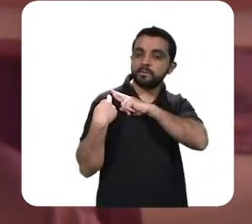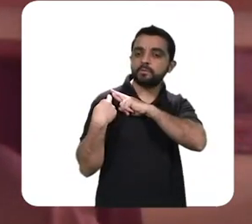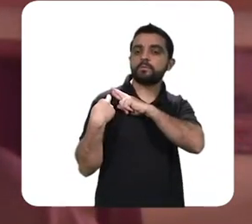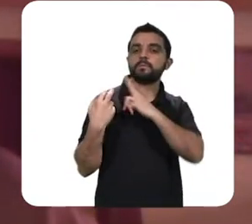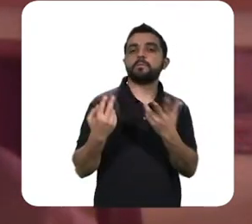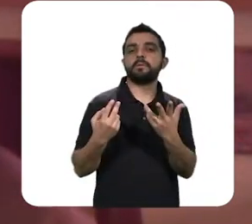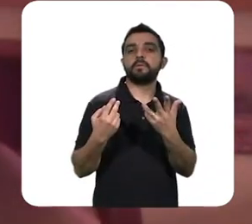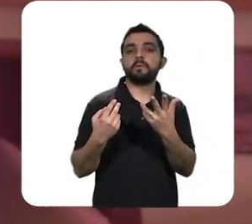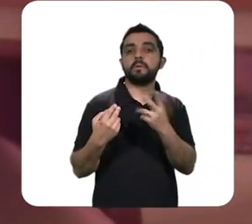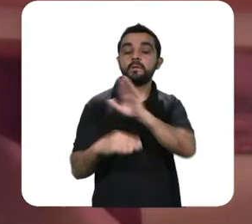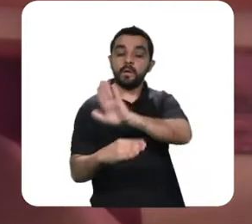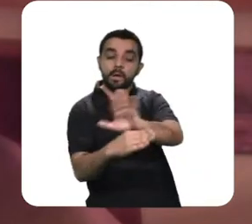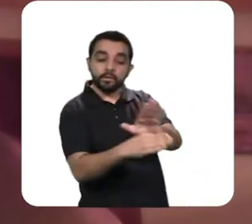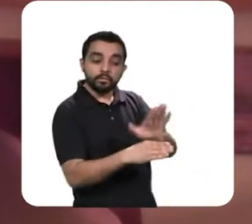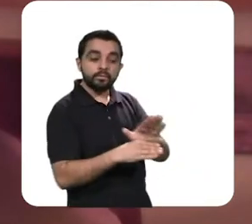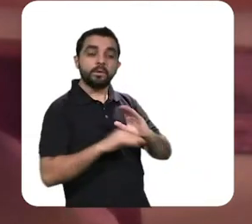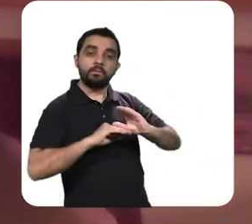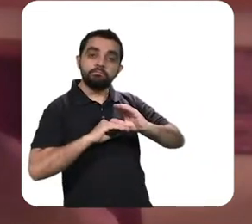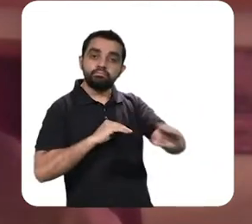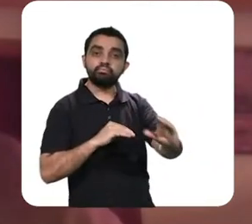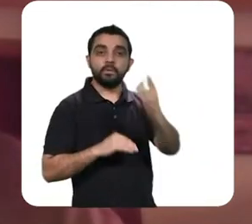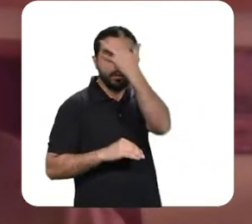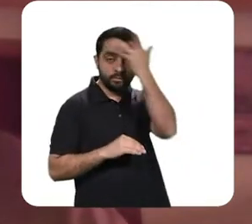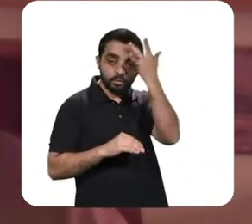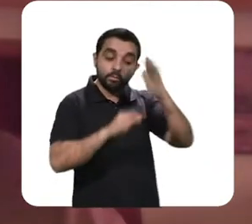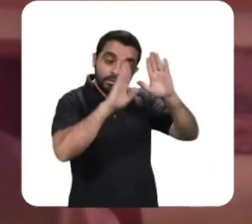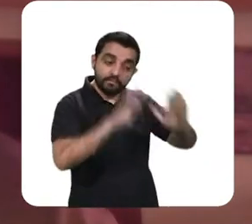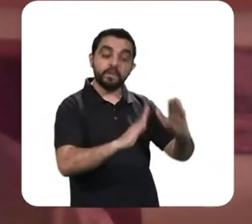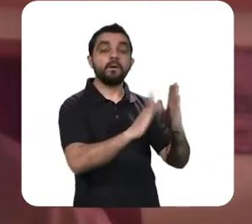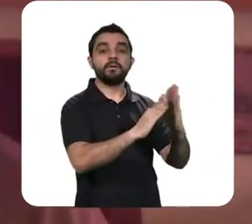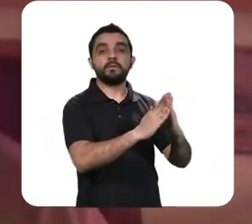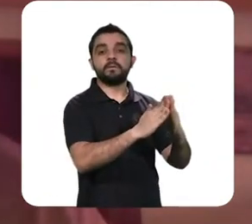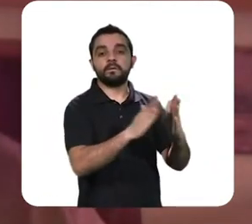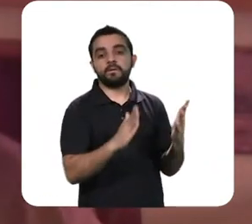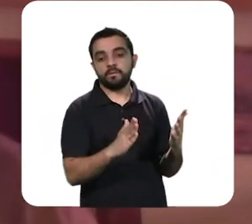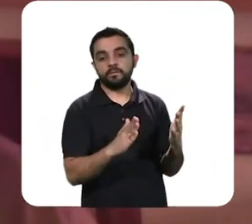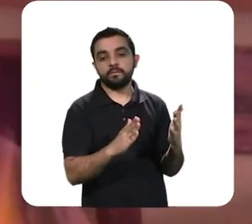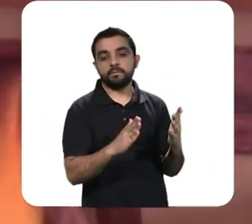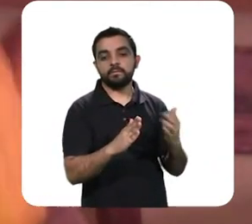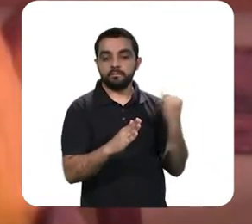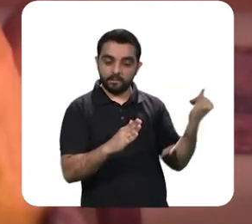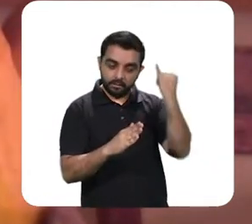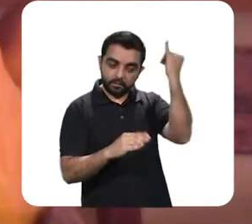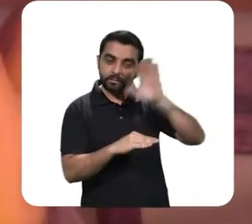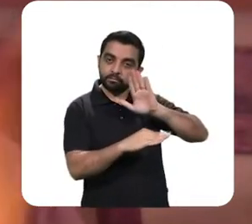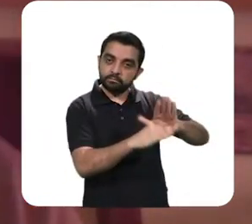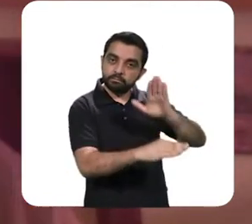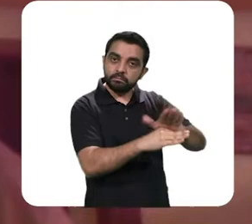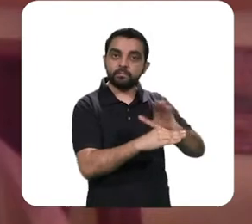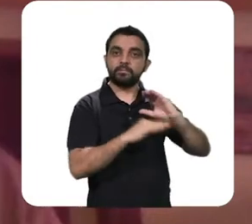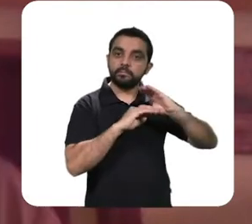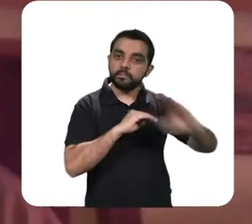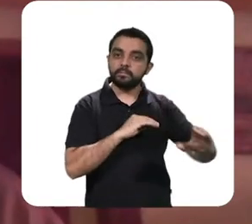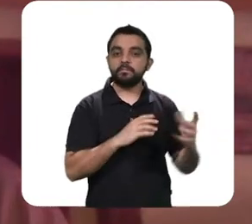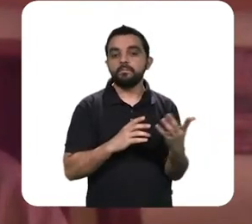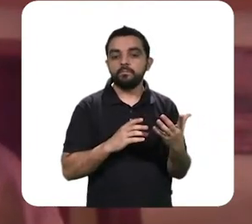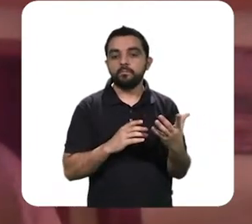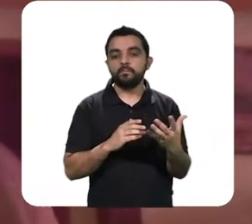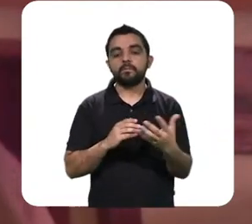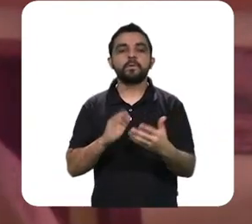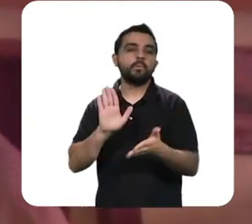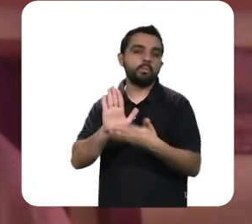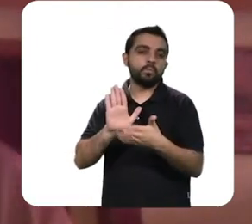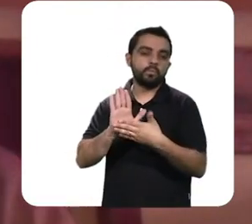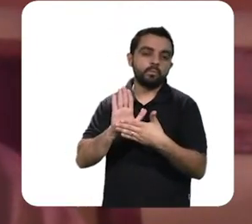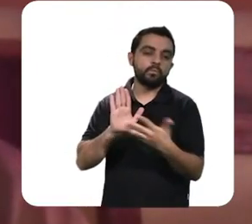e remunere as pessoas para ficarem nas suas casas eu acho que mais 600 reais vou repor aqui a proposta do senhor